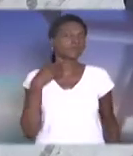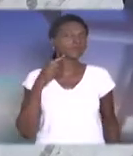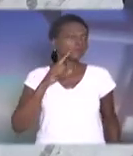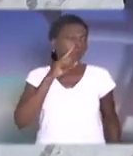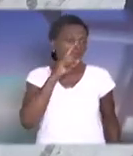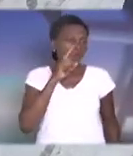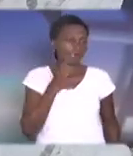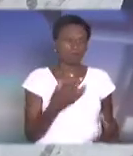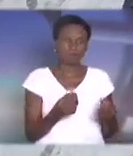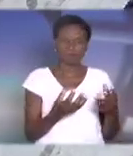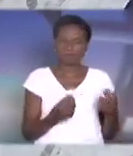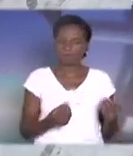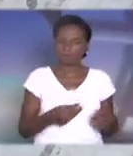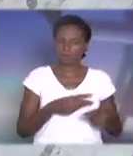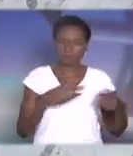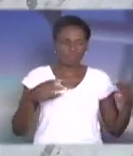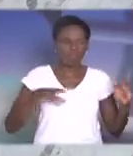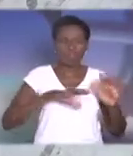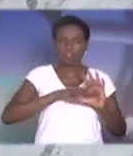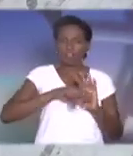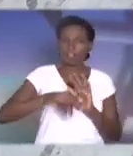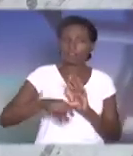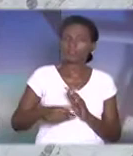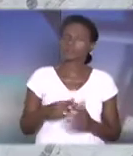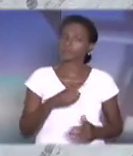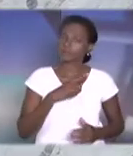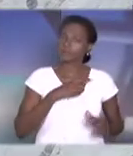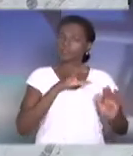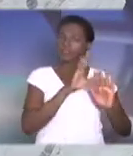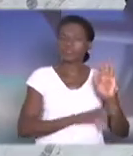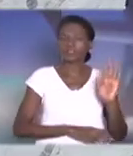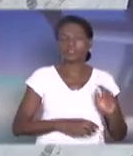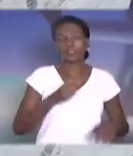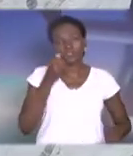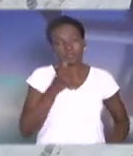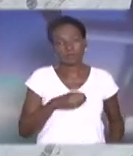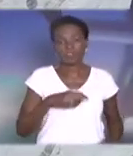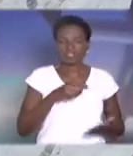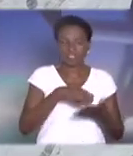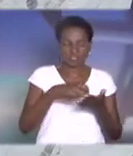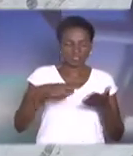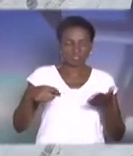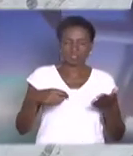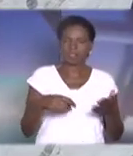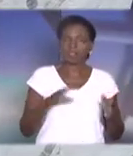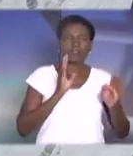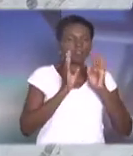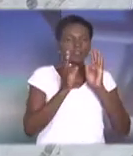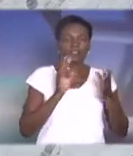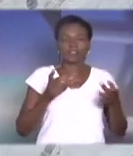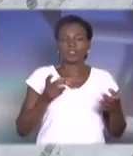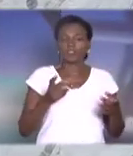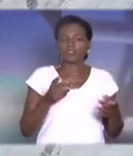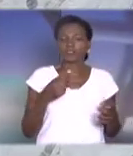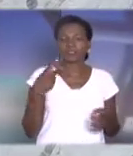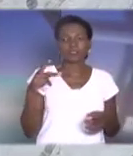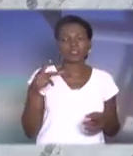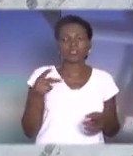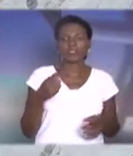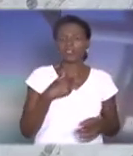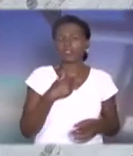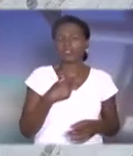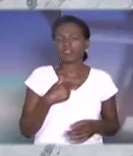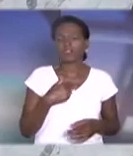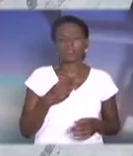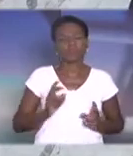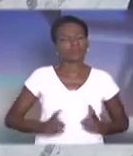perigosíssima, com vários roubos no seu currículo, e ela escreve ainda aqui, na sua rede social, eu sempre fui completamente